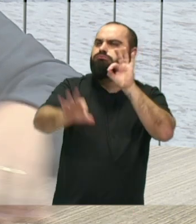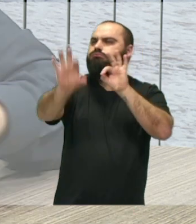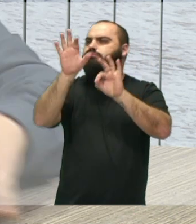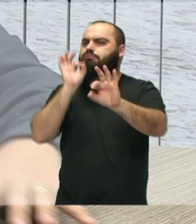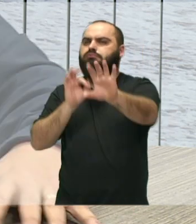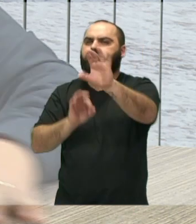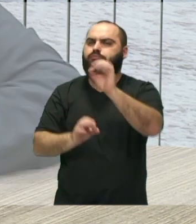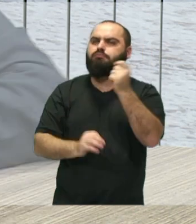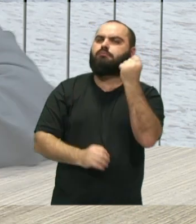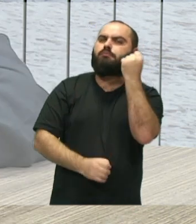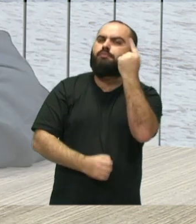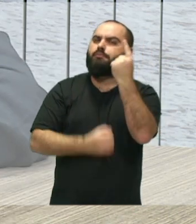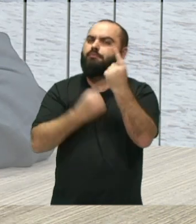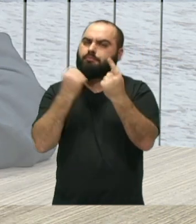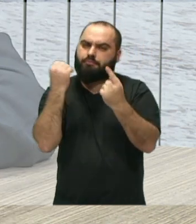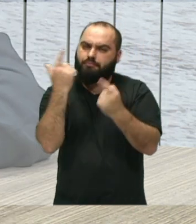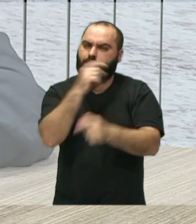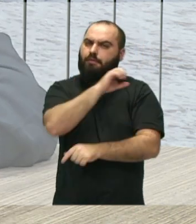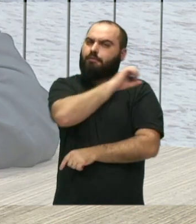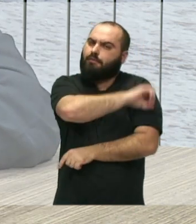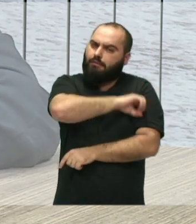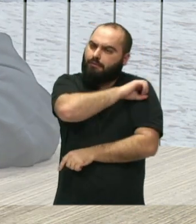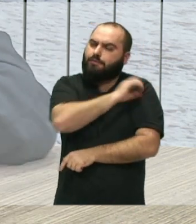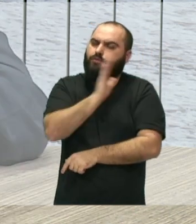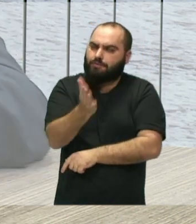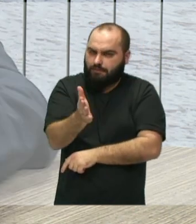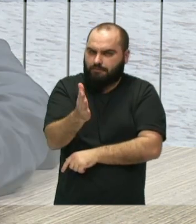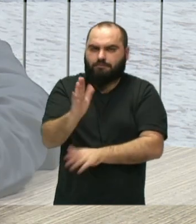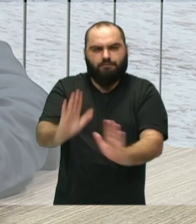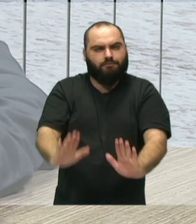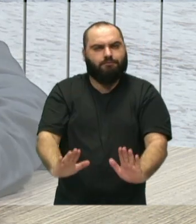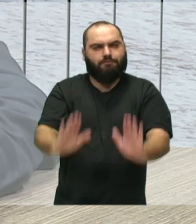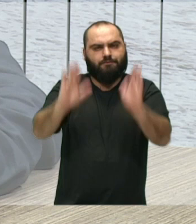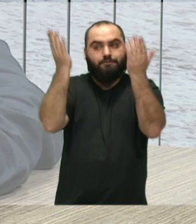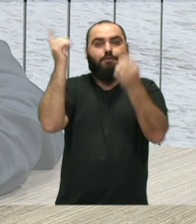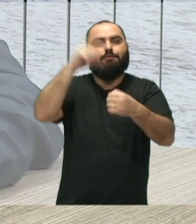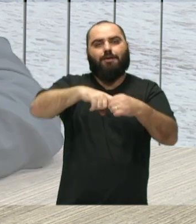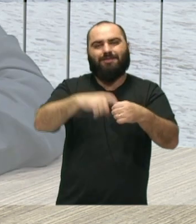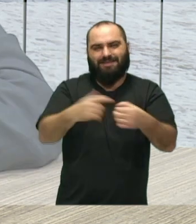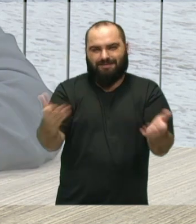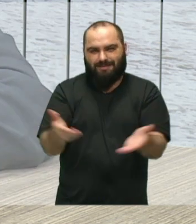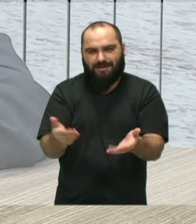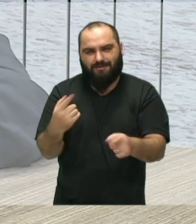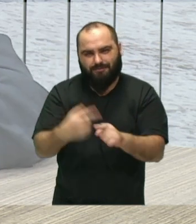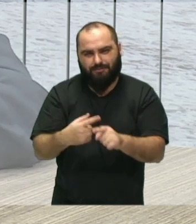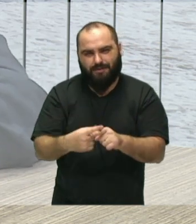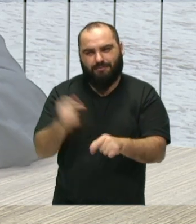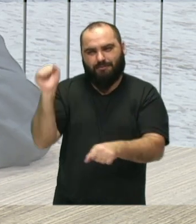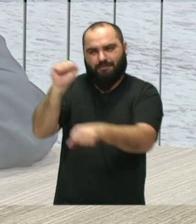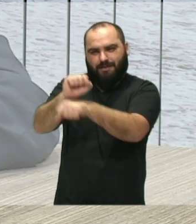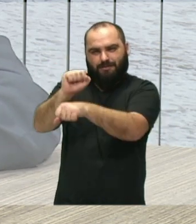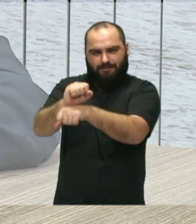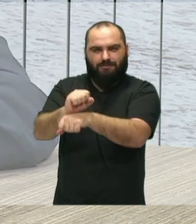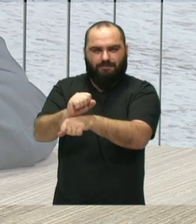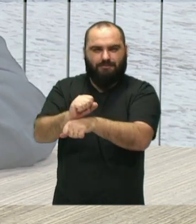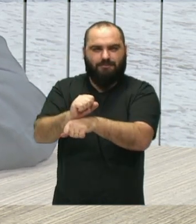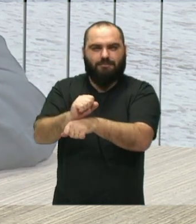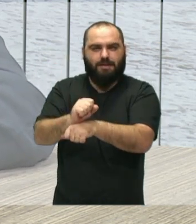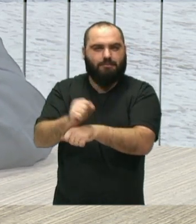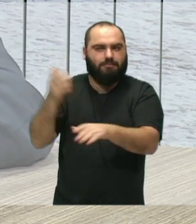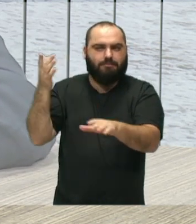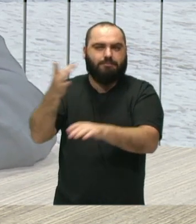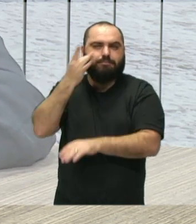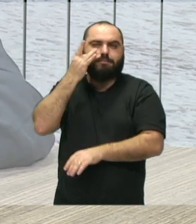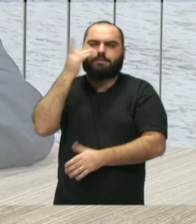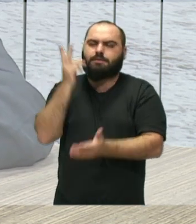algumas oficinas já também mapeadas de quem vem, que vai ser um grande festival, vai ser uma retomada também, né? O festival presencial, que vai acontecer sempre